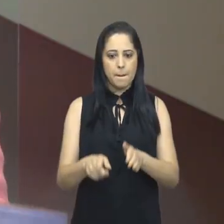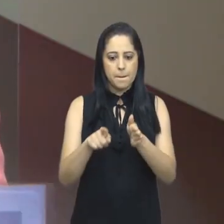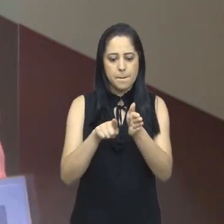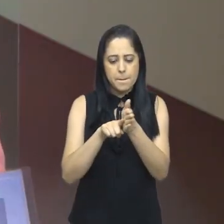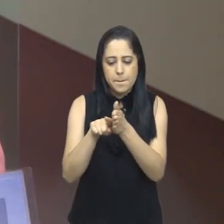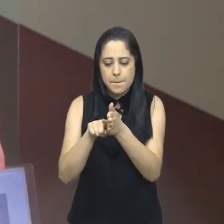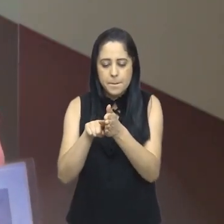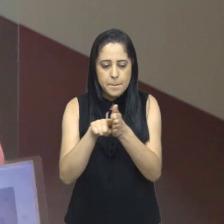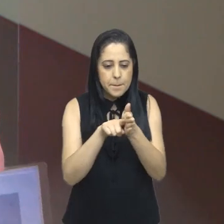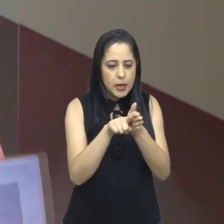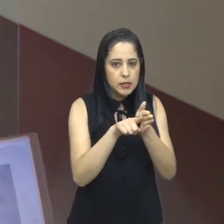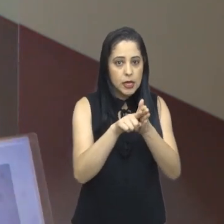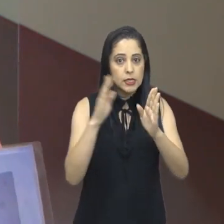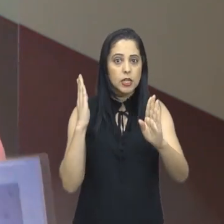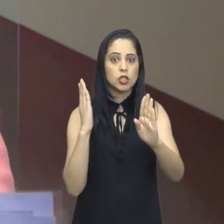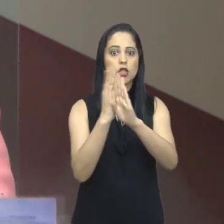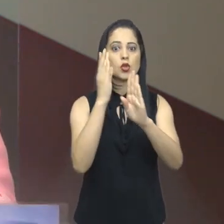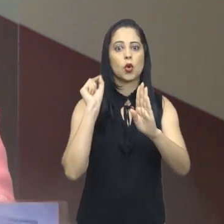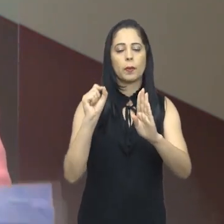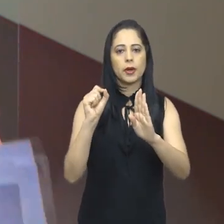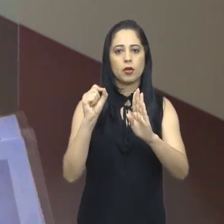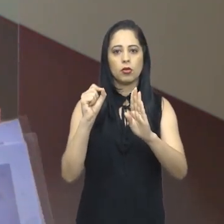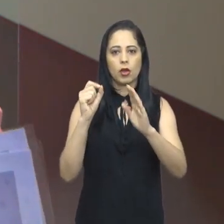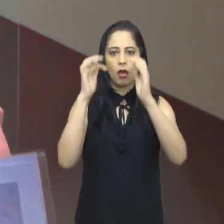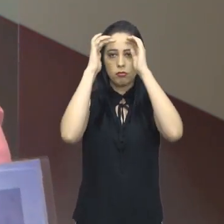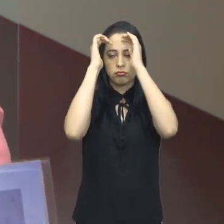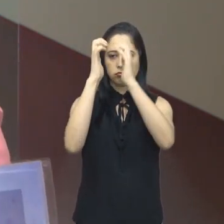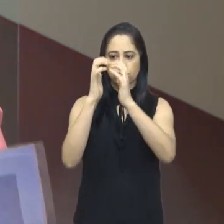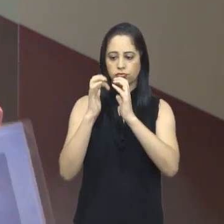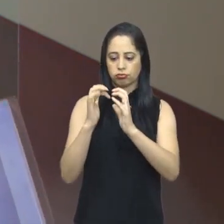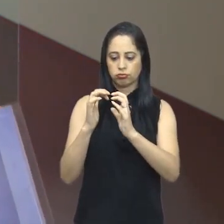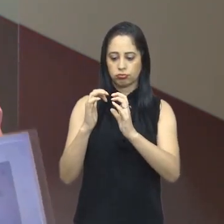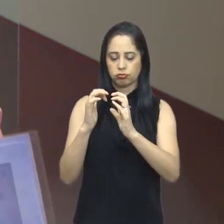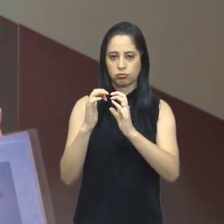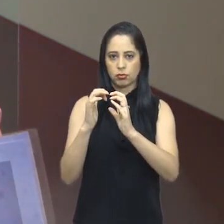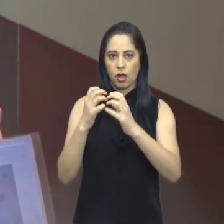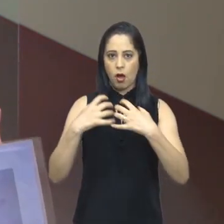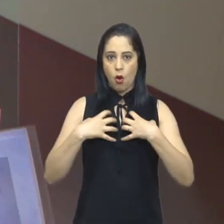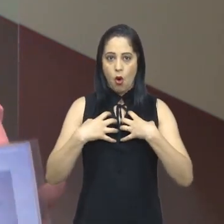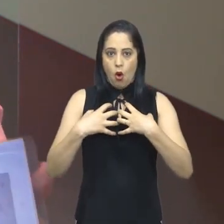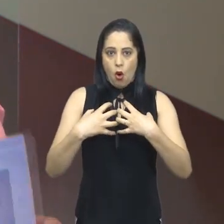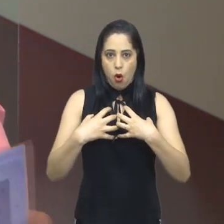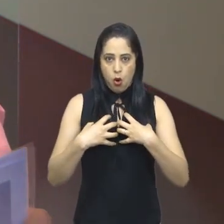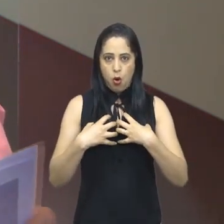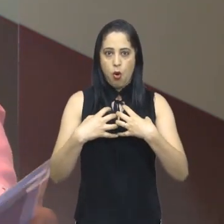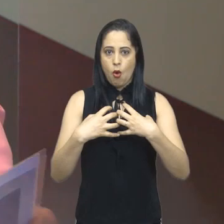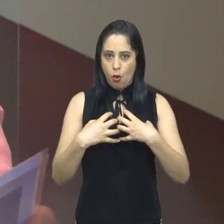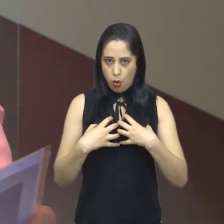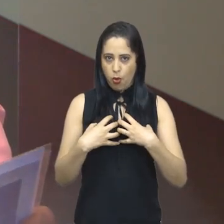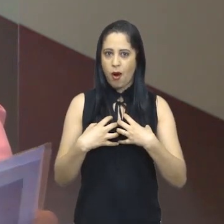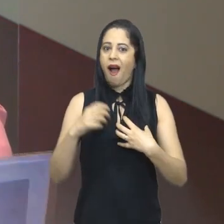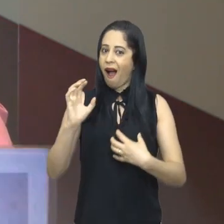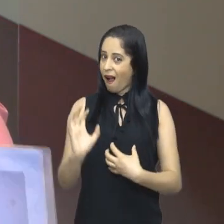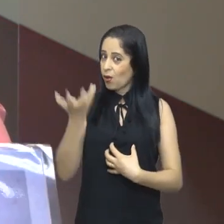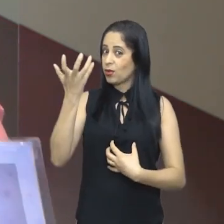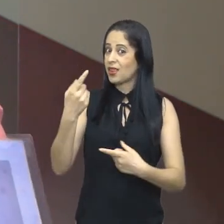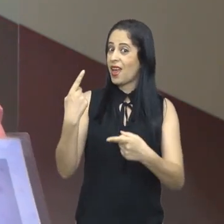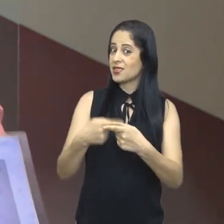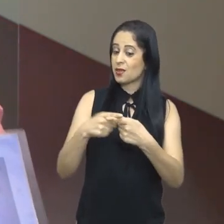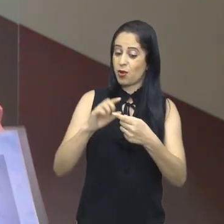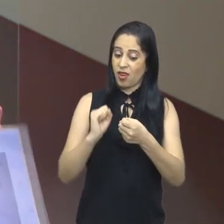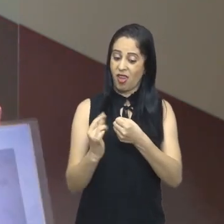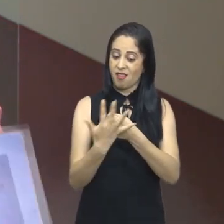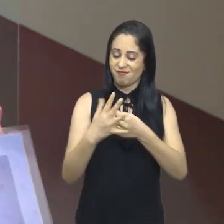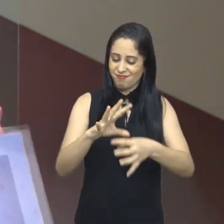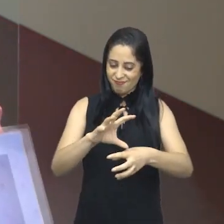Pesquisas já identificaram danos neurológicos, respiratórios, cardíacos, a partir da quarta semana após a